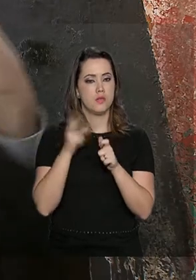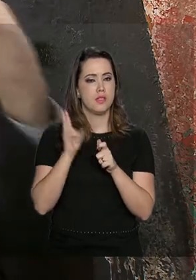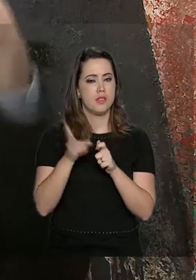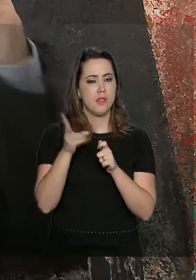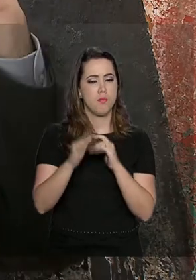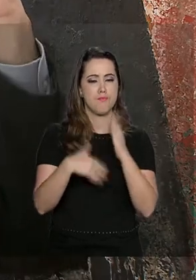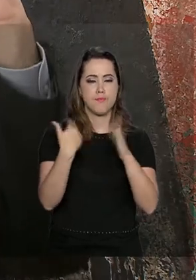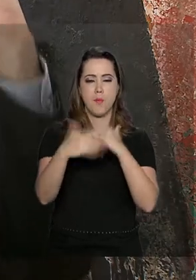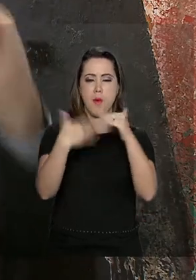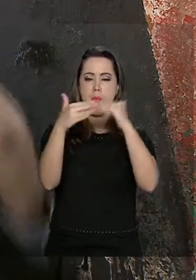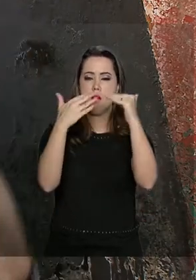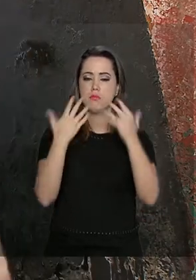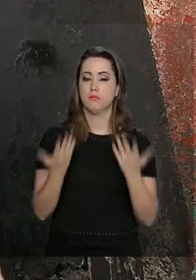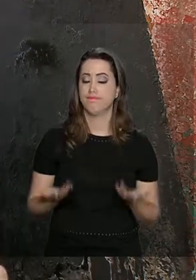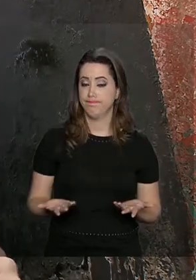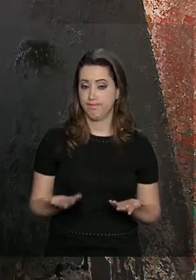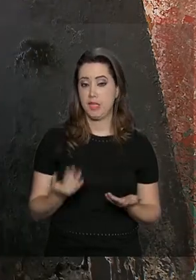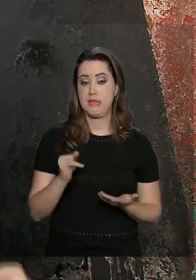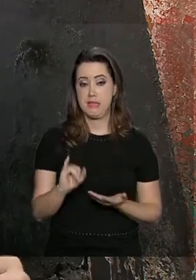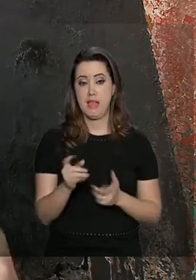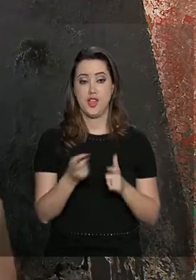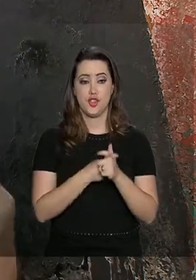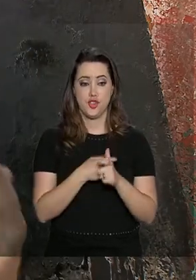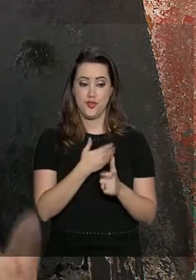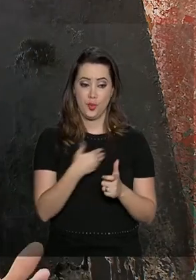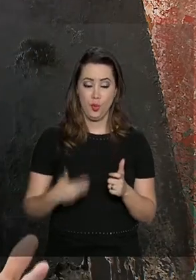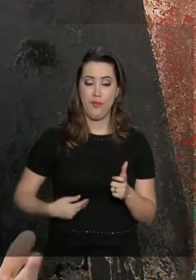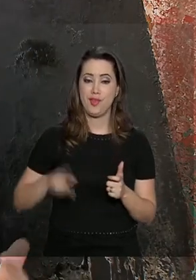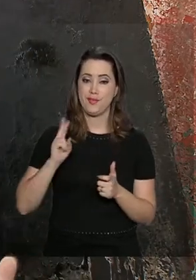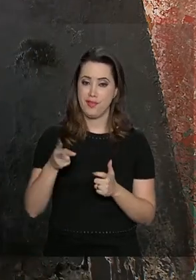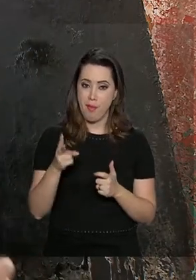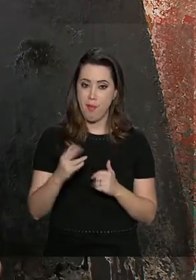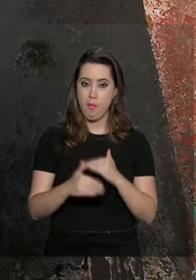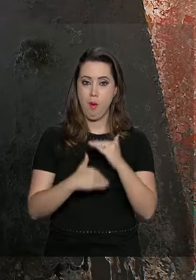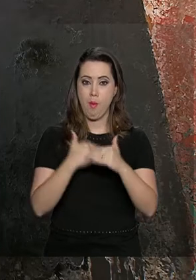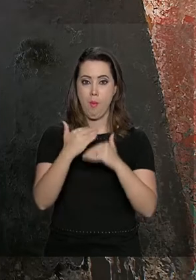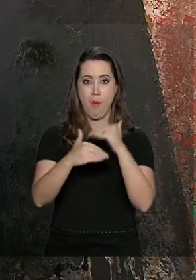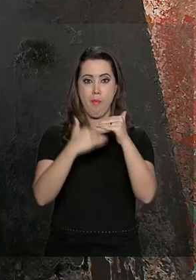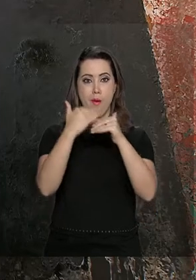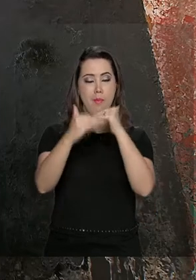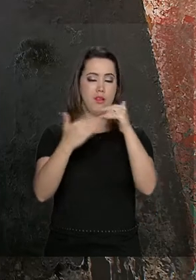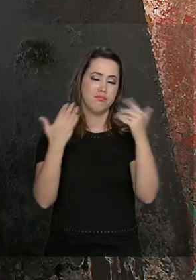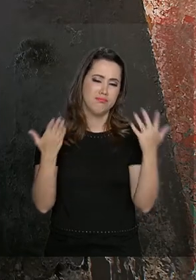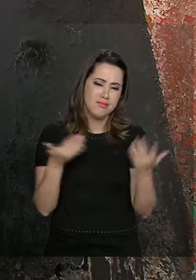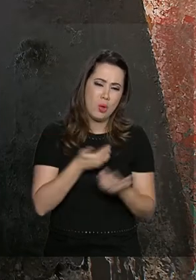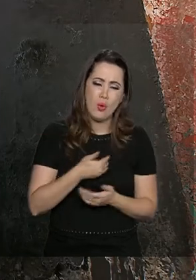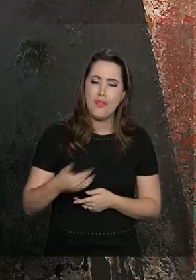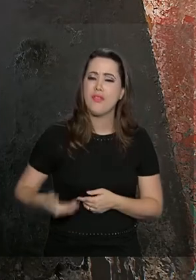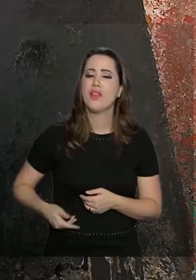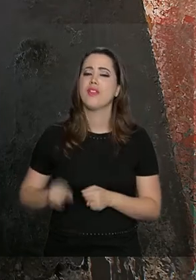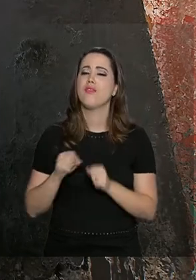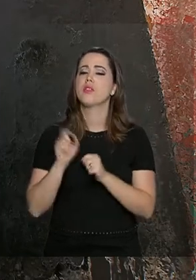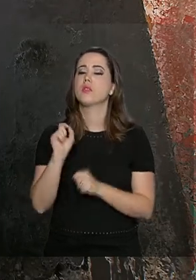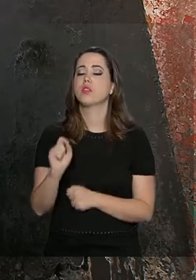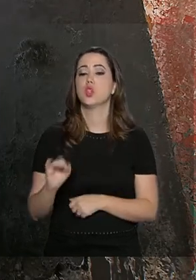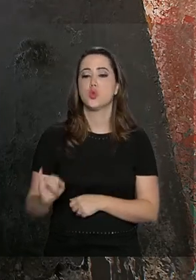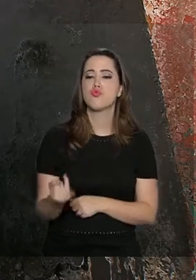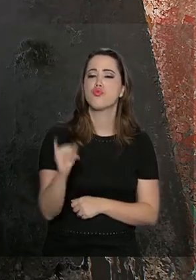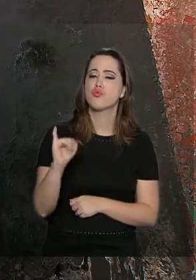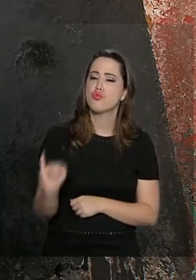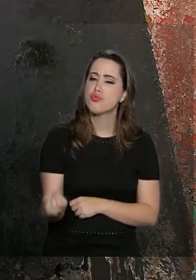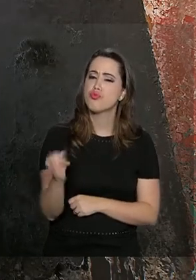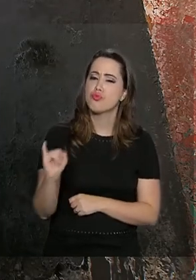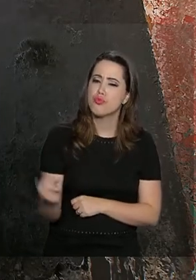vez cresce mais. Com a dívida pública crescendo cada vez mais, o que acontece? O governo é obrigado a pagar juros cada vez